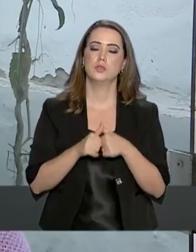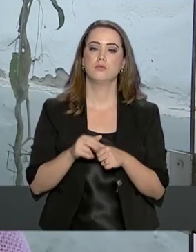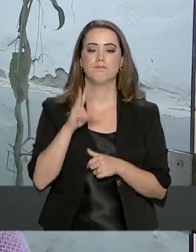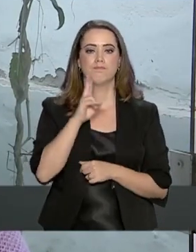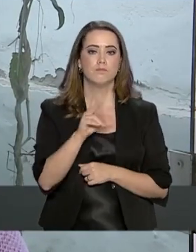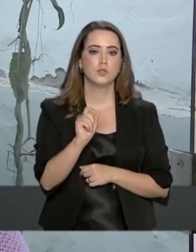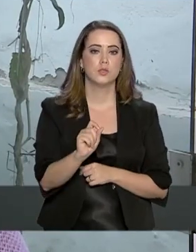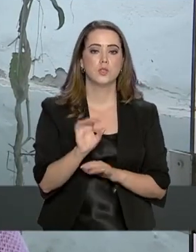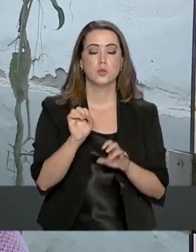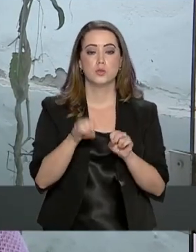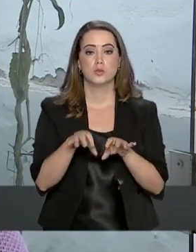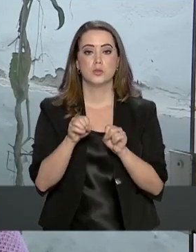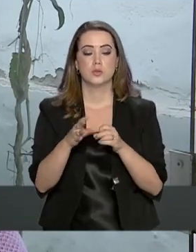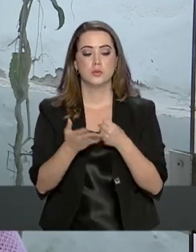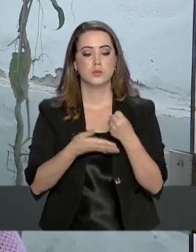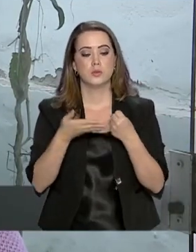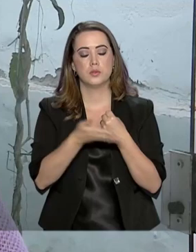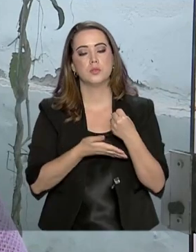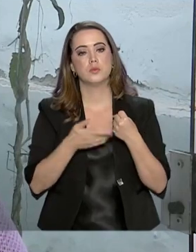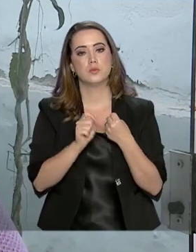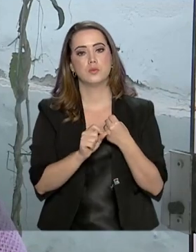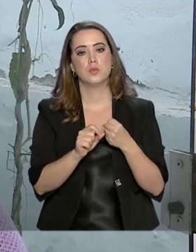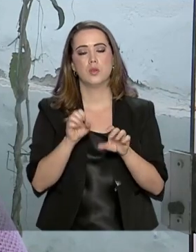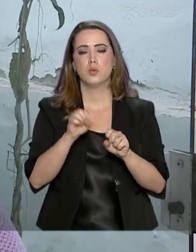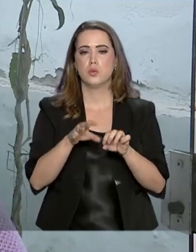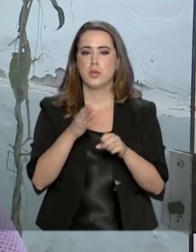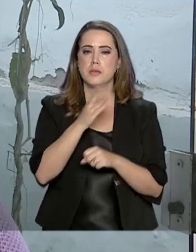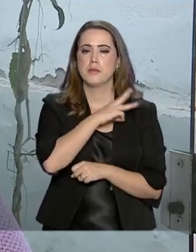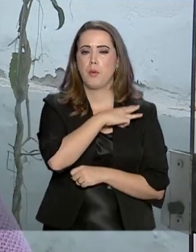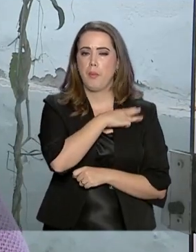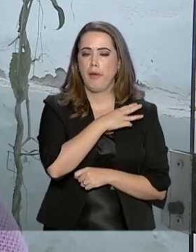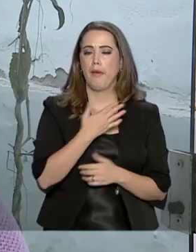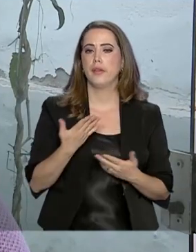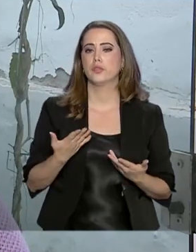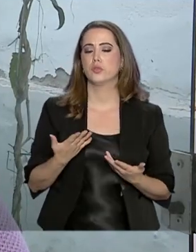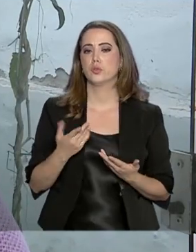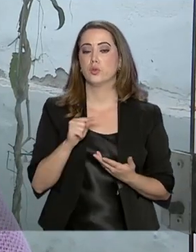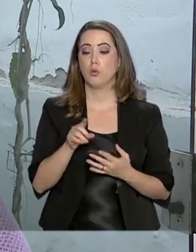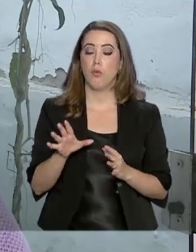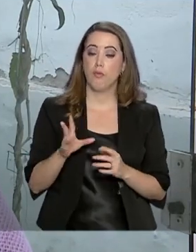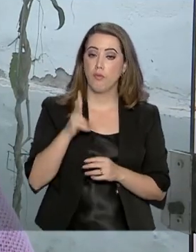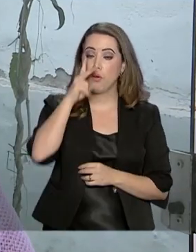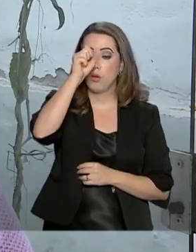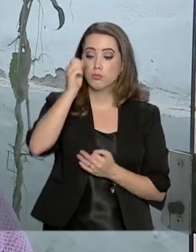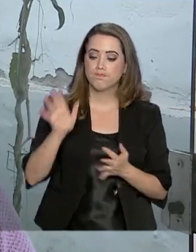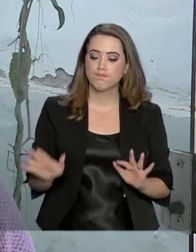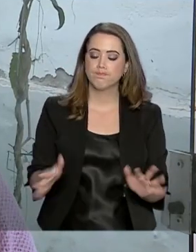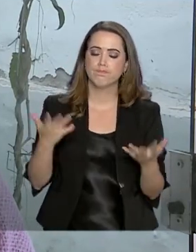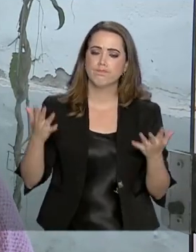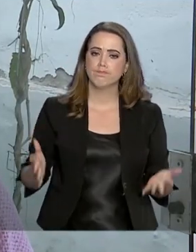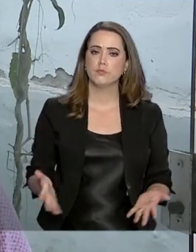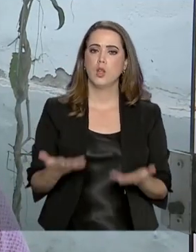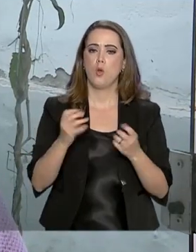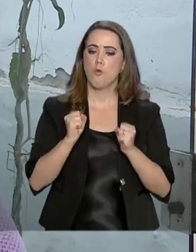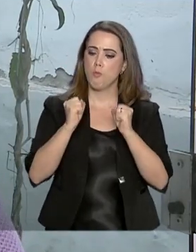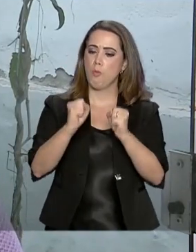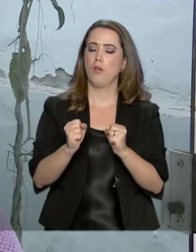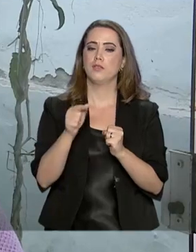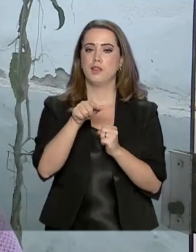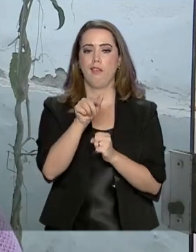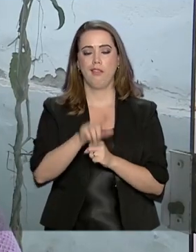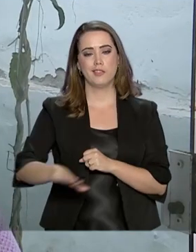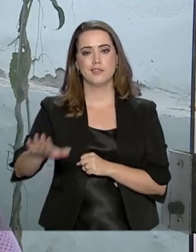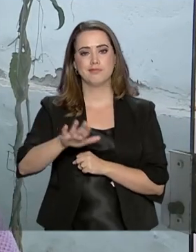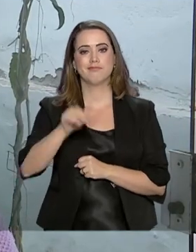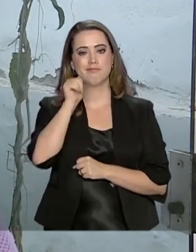ver, no campo da educação básica, do ensino médio, fortalecendo o empoderamento dessas